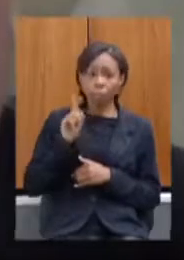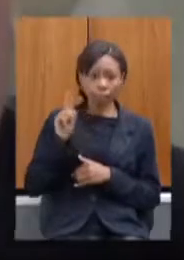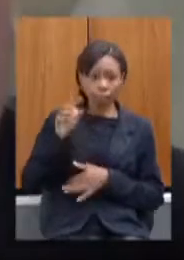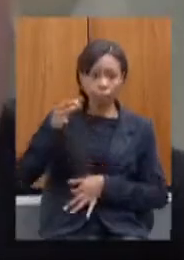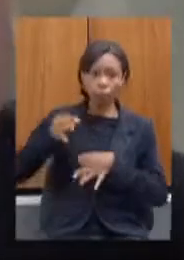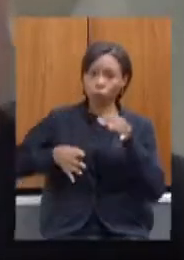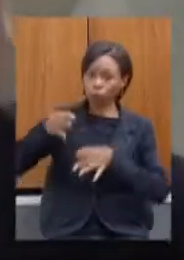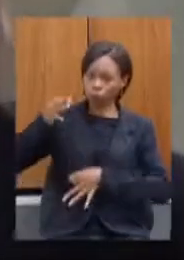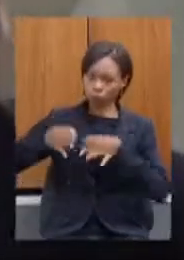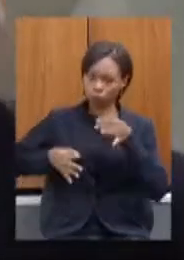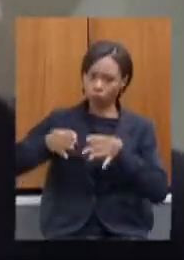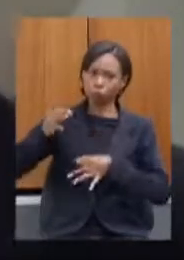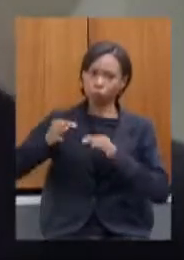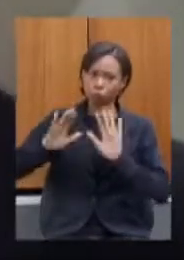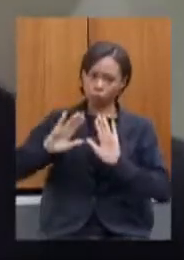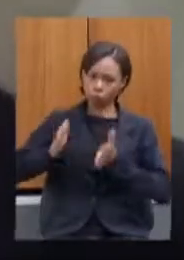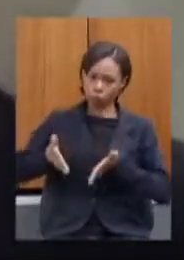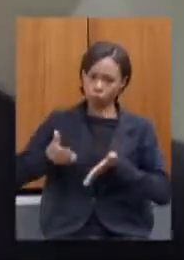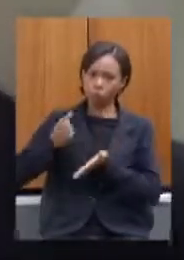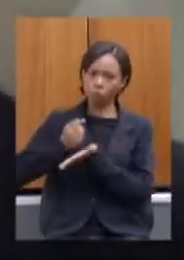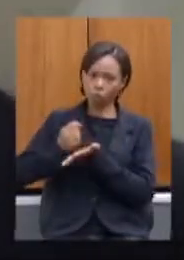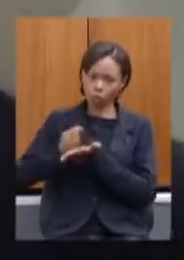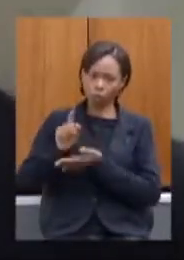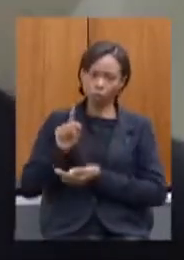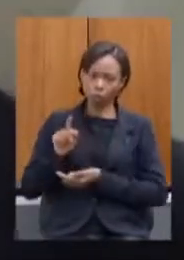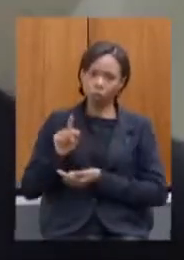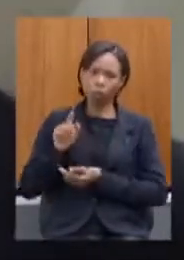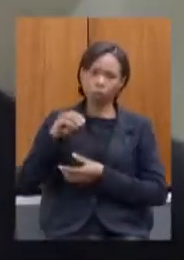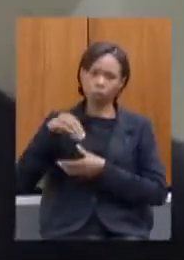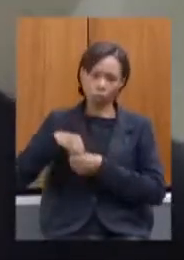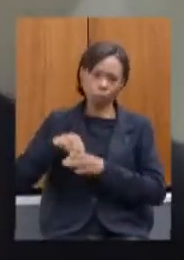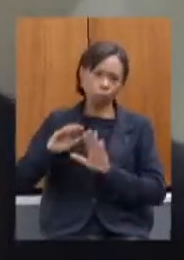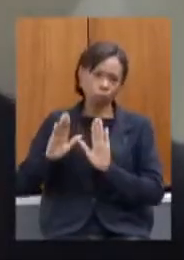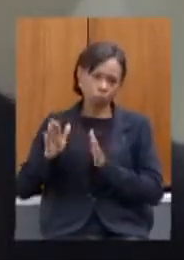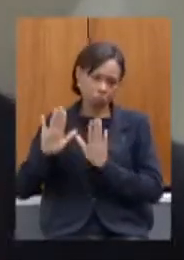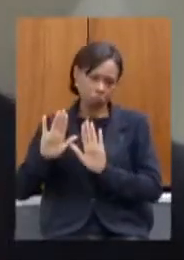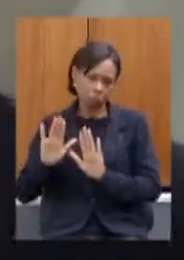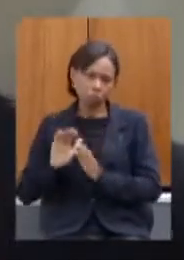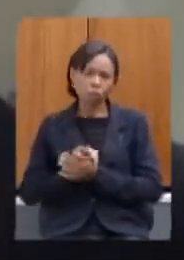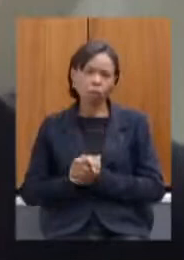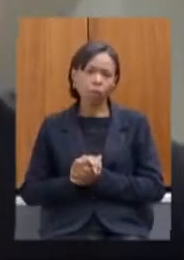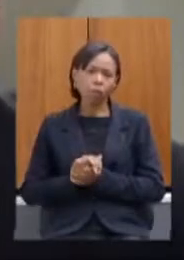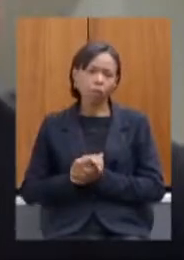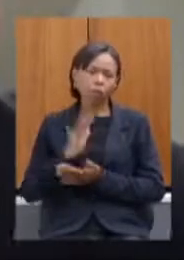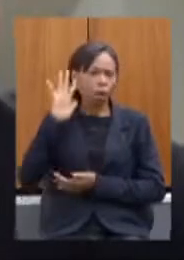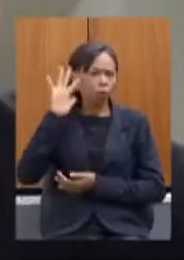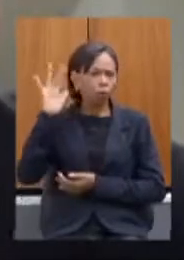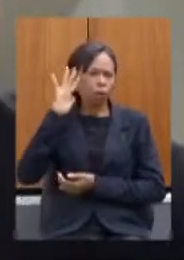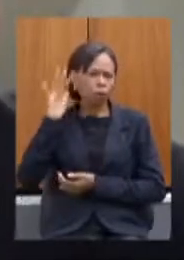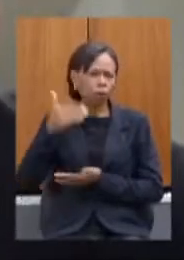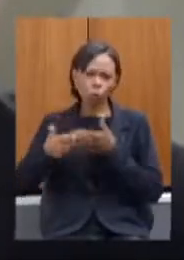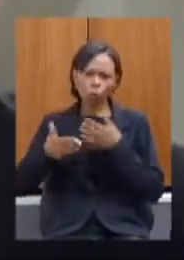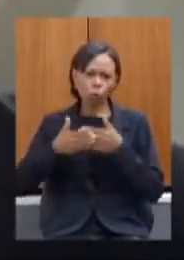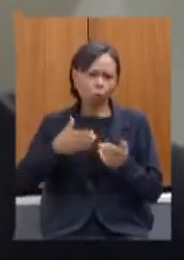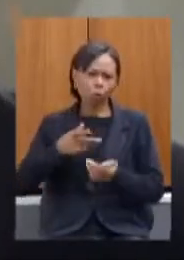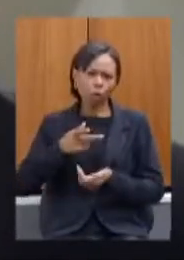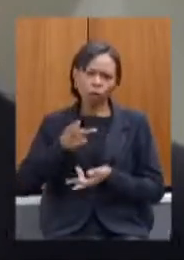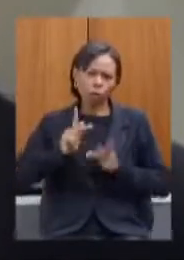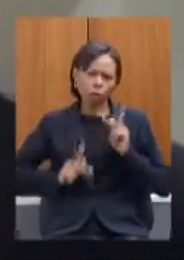Justiça eu imagino que qualquer procurador da Assembleia